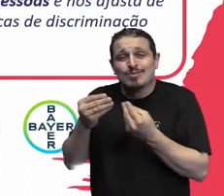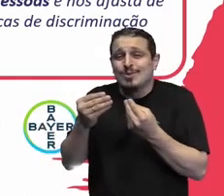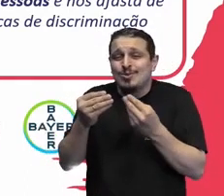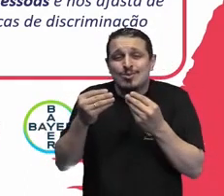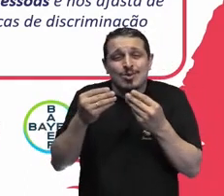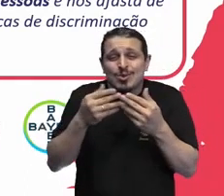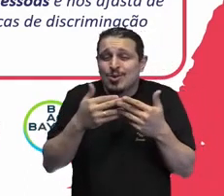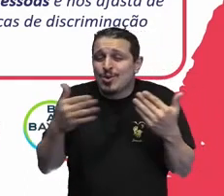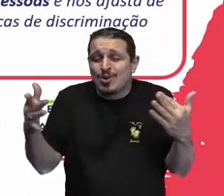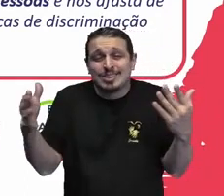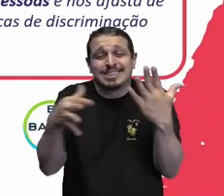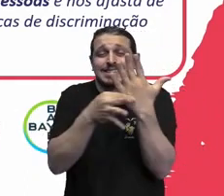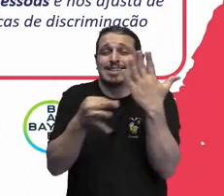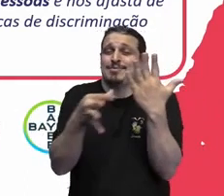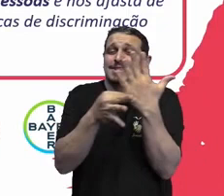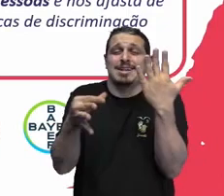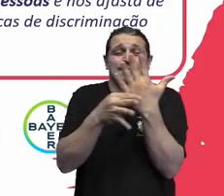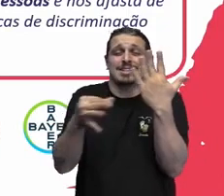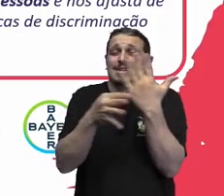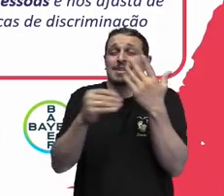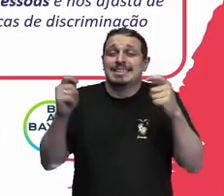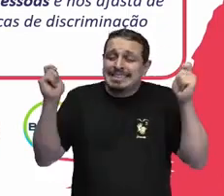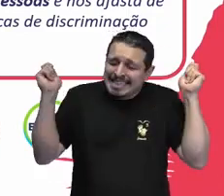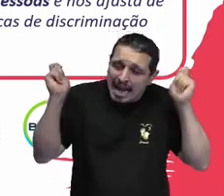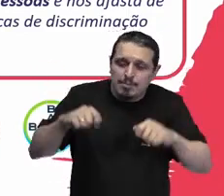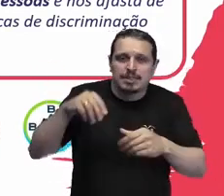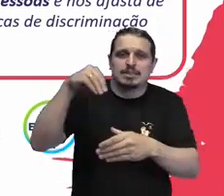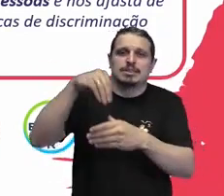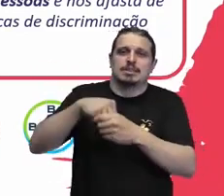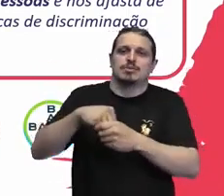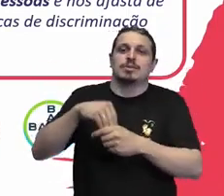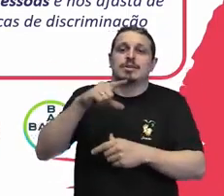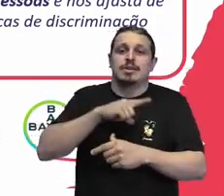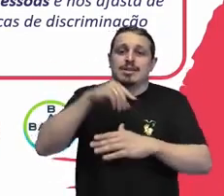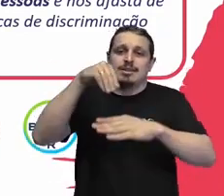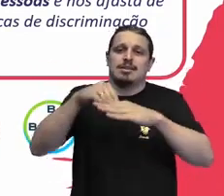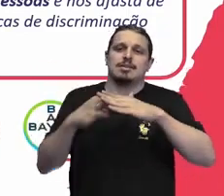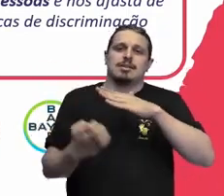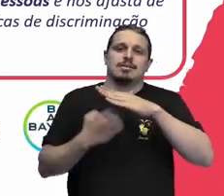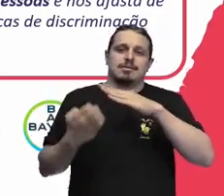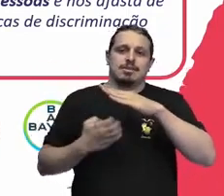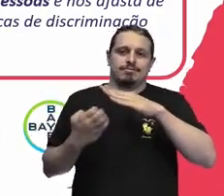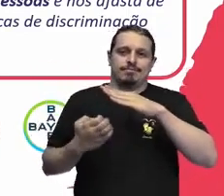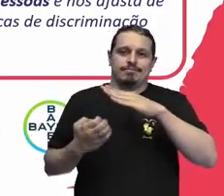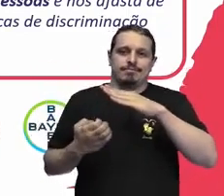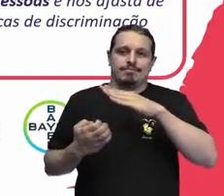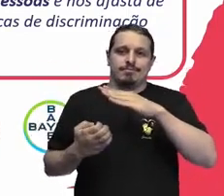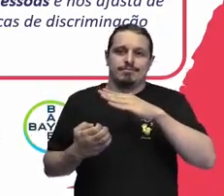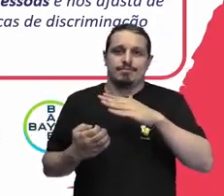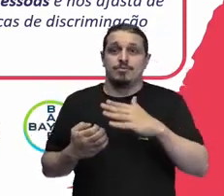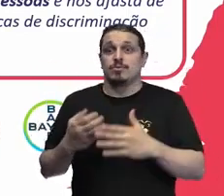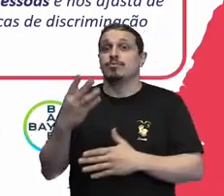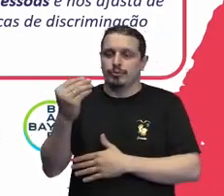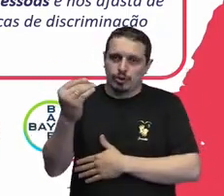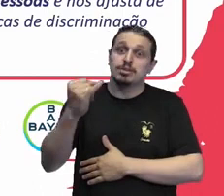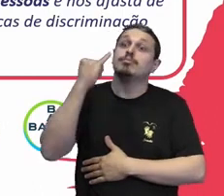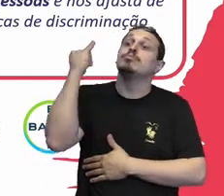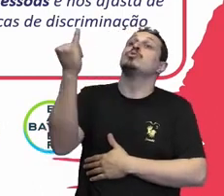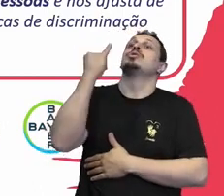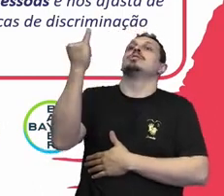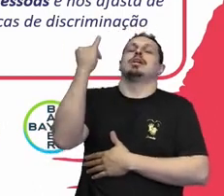essas competências dentro da própria organização e isso é extremamente importante e